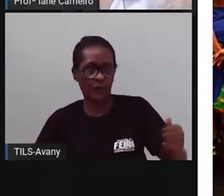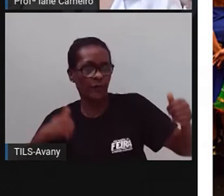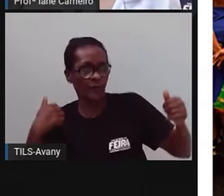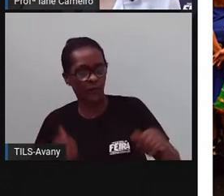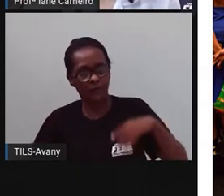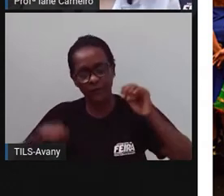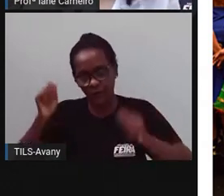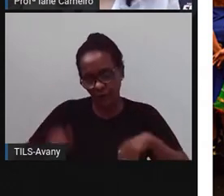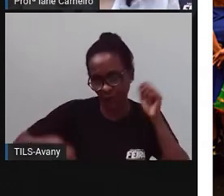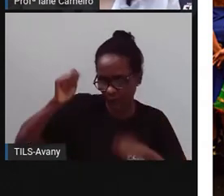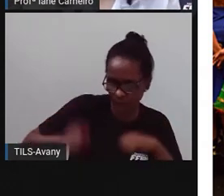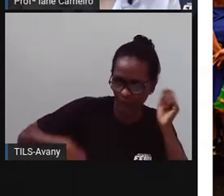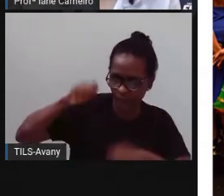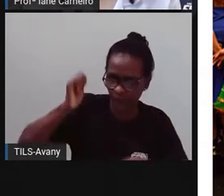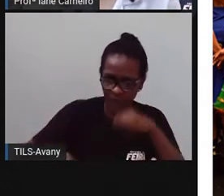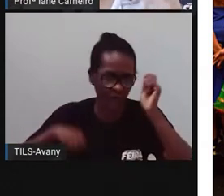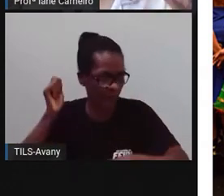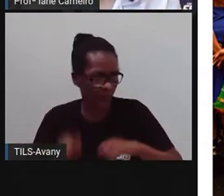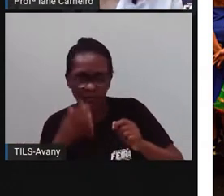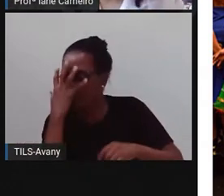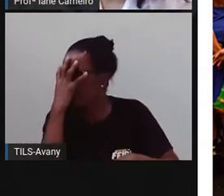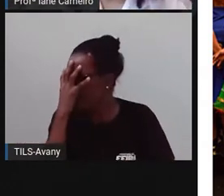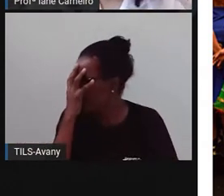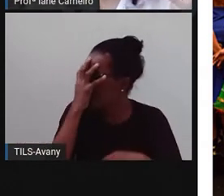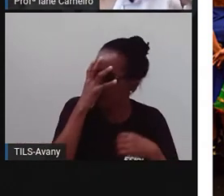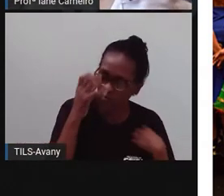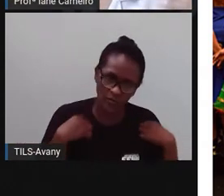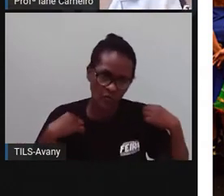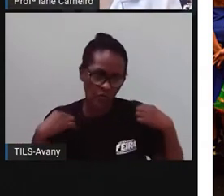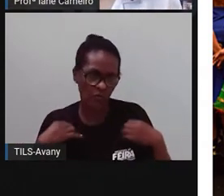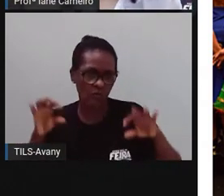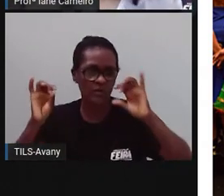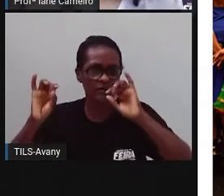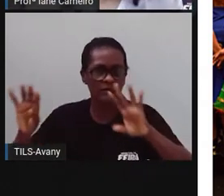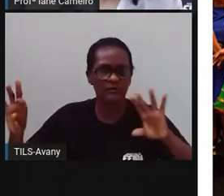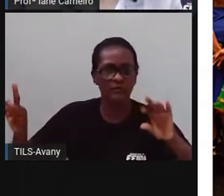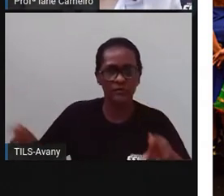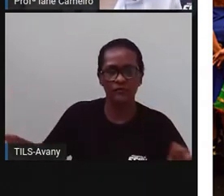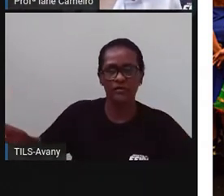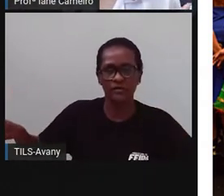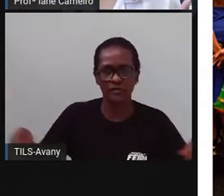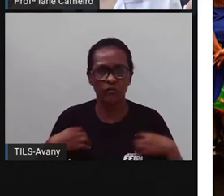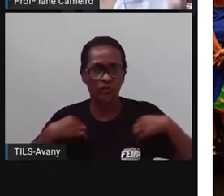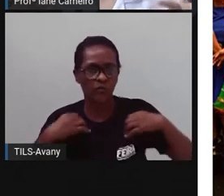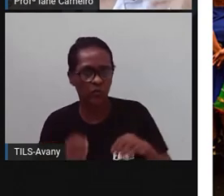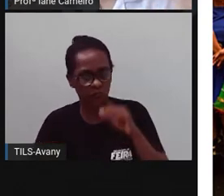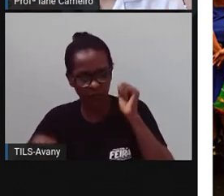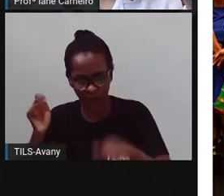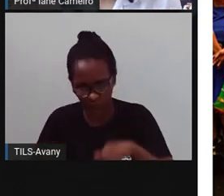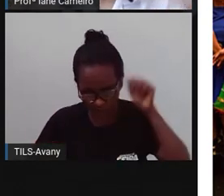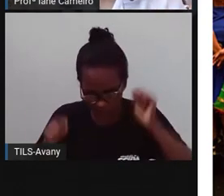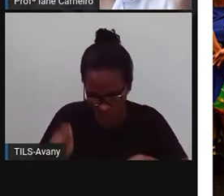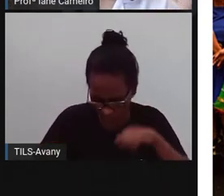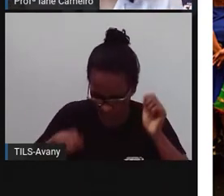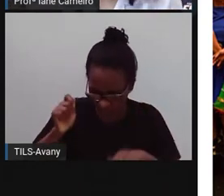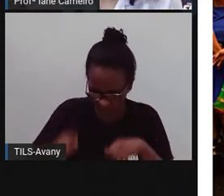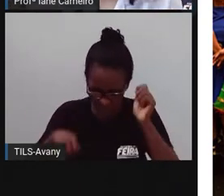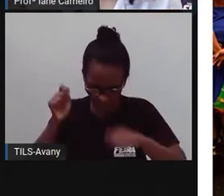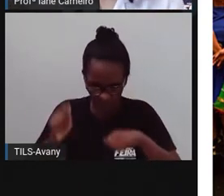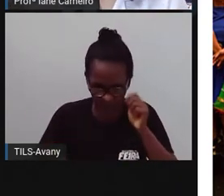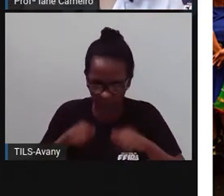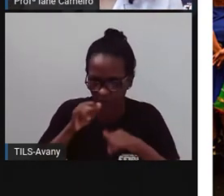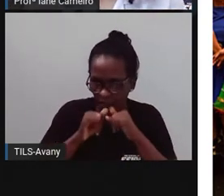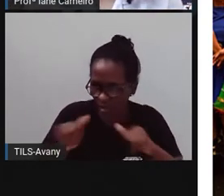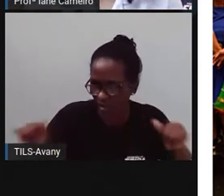rua. As pessoas, como vocês estão vendo aqui, se fantasiam, né? Também é uma festa em que as pessoas fazem denúncias sociais,